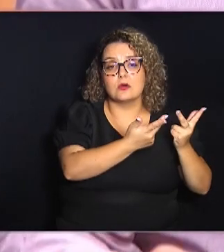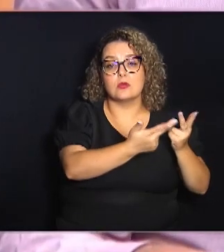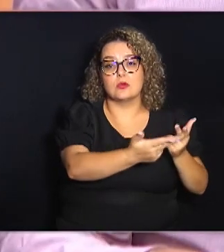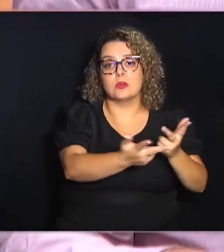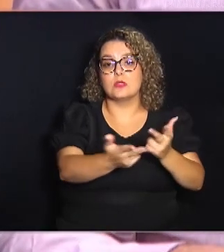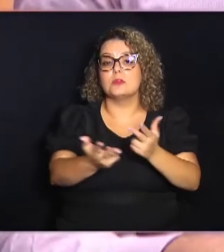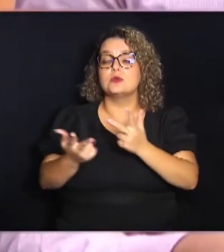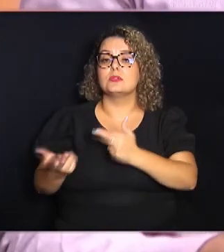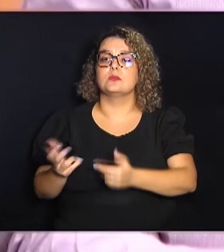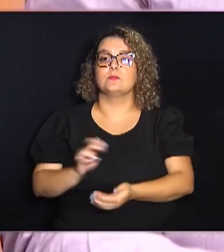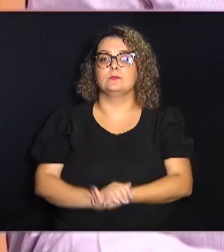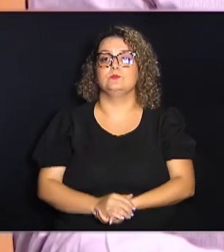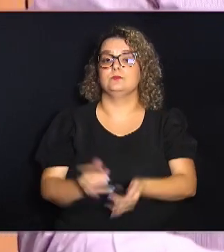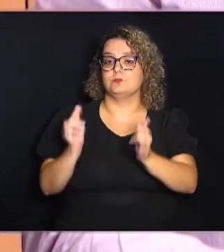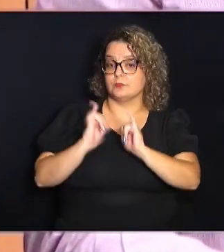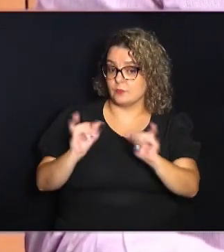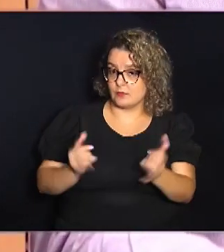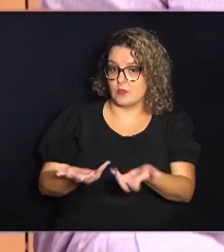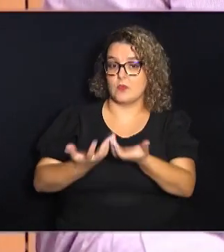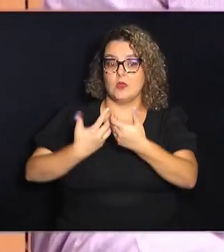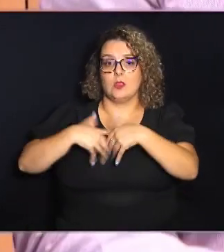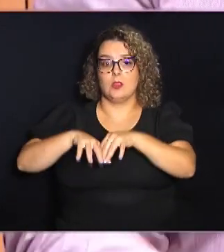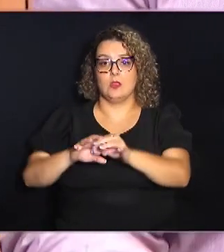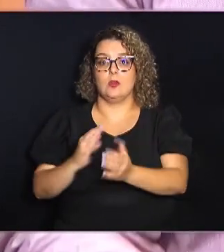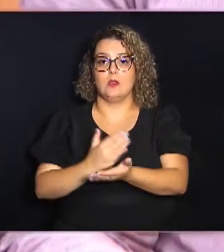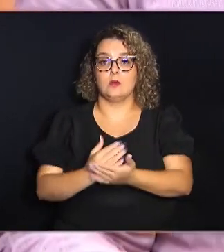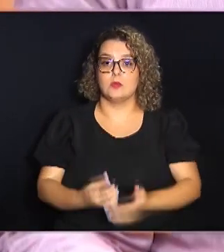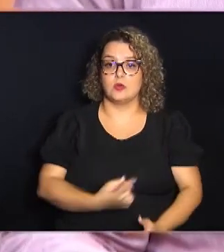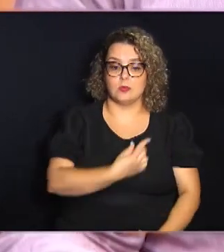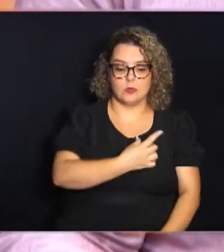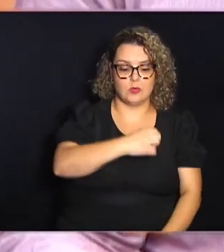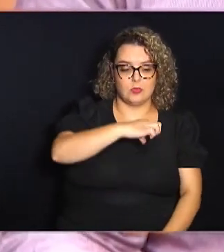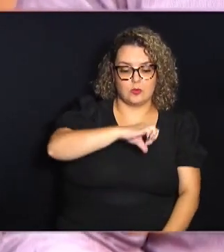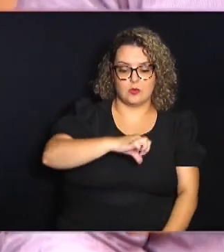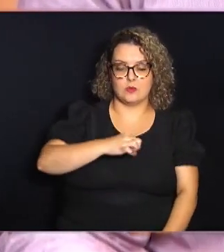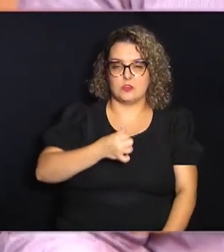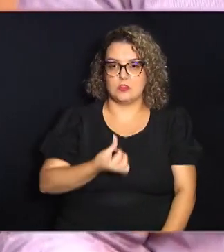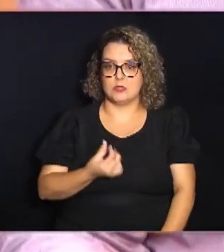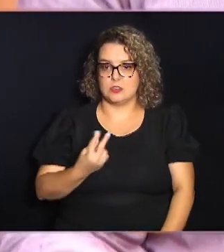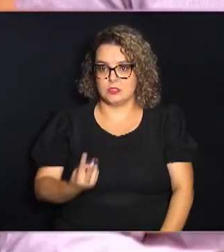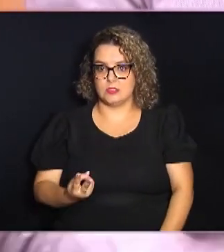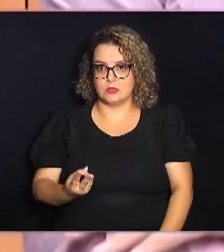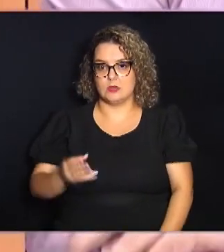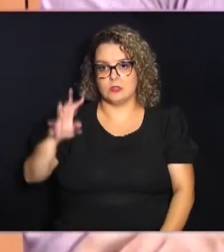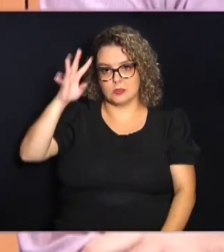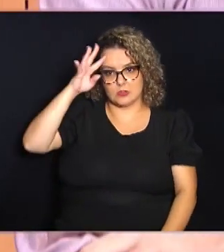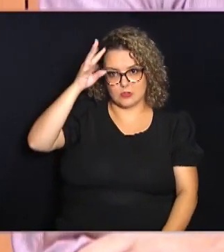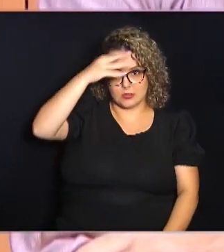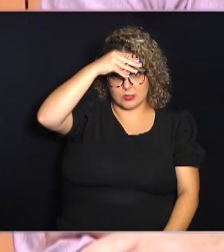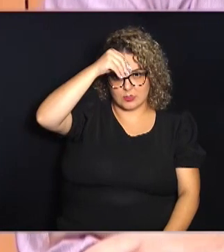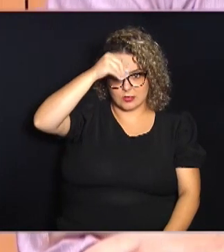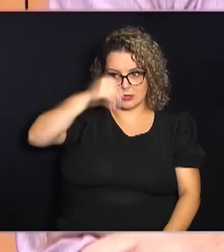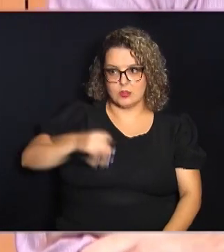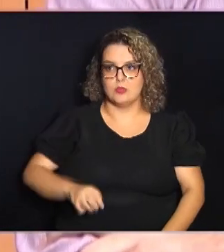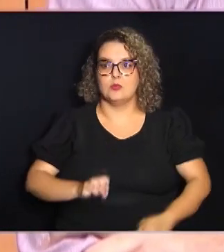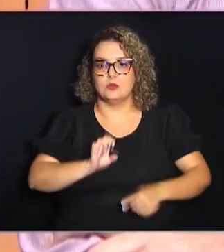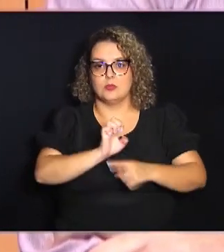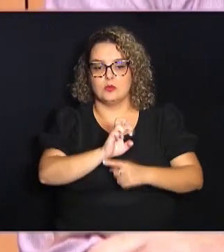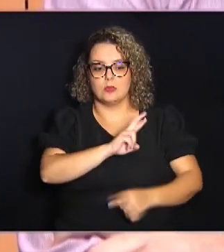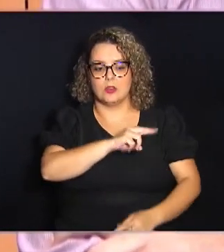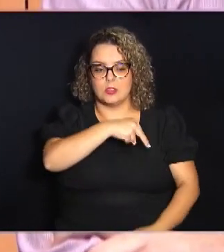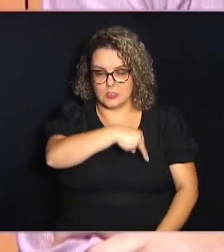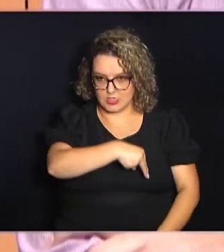A campanha da Fraternidade Iniciou na Quaresma de 1962 na Arquidiocese de Natal, no estado do Rio Grande do Norte.